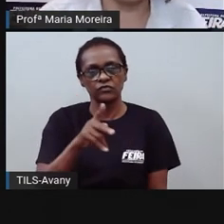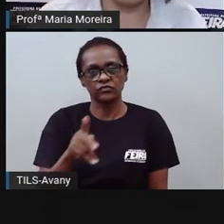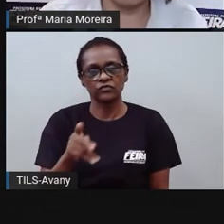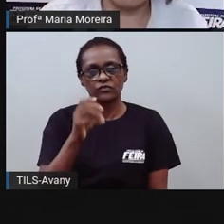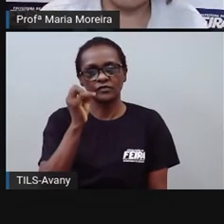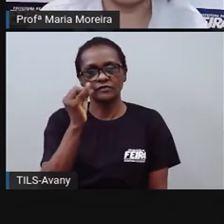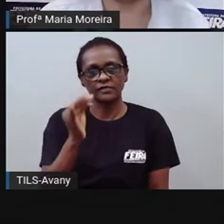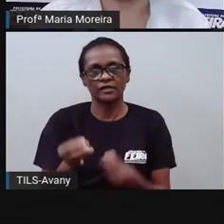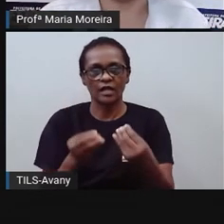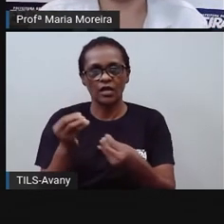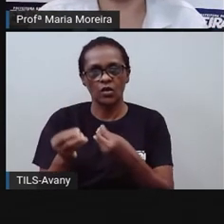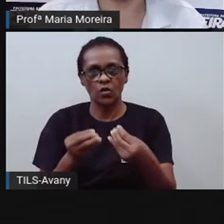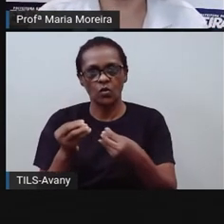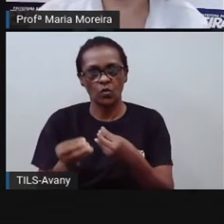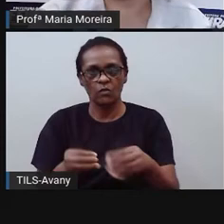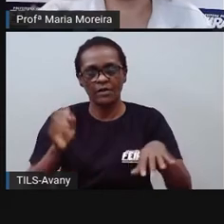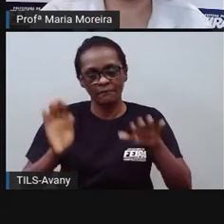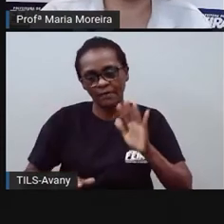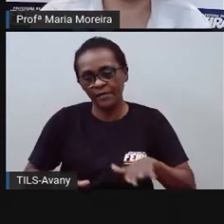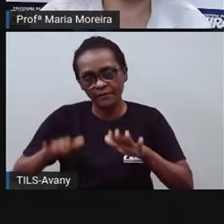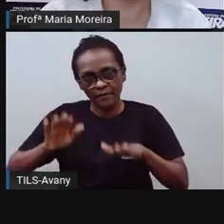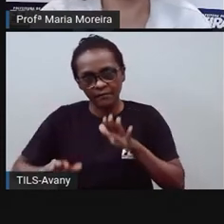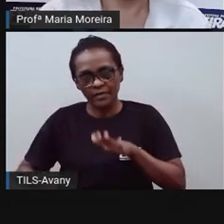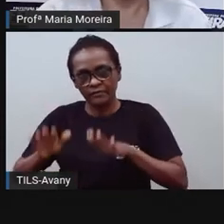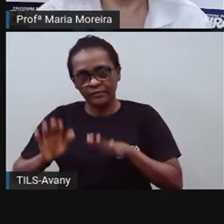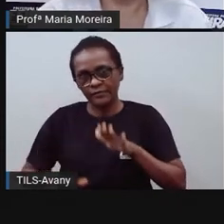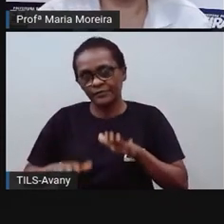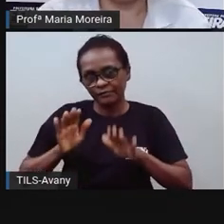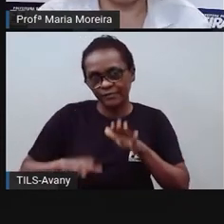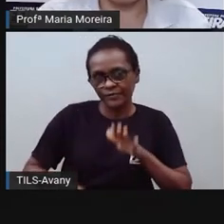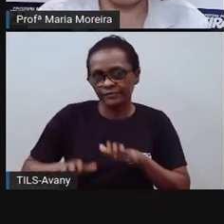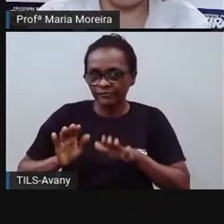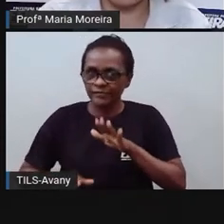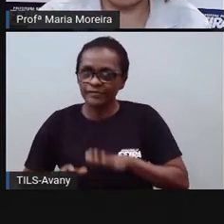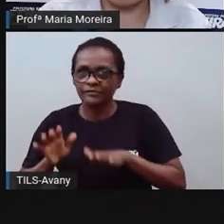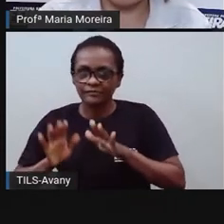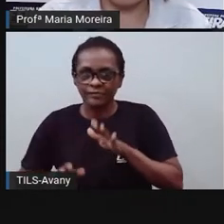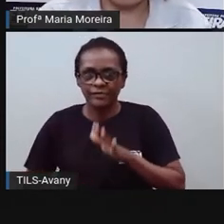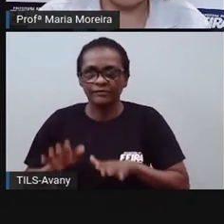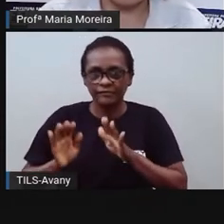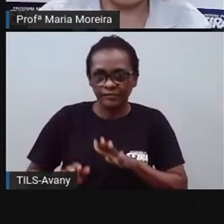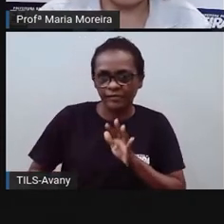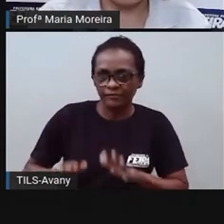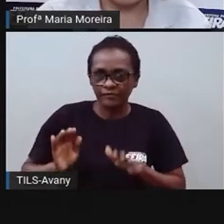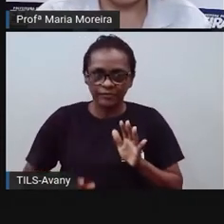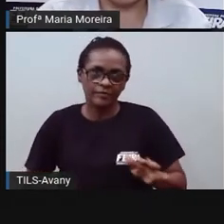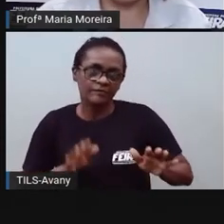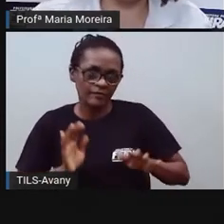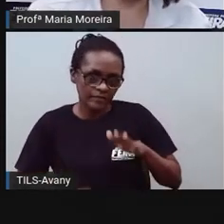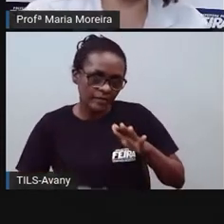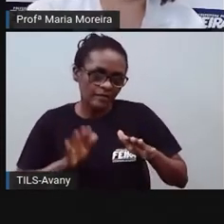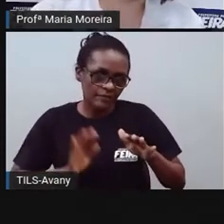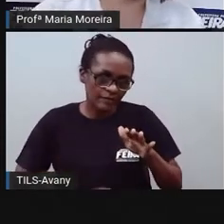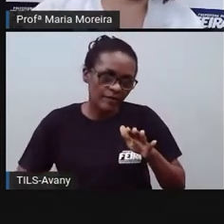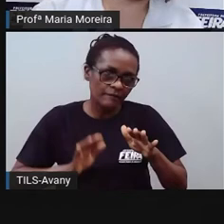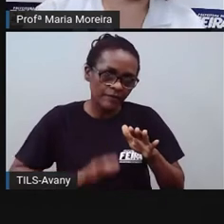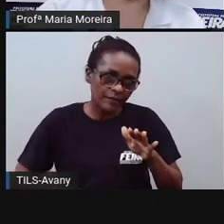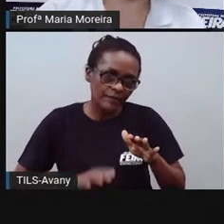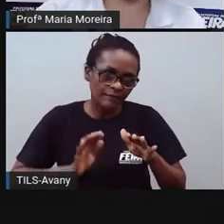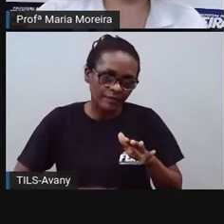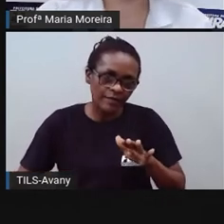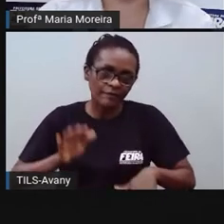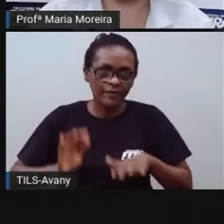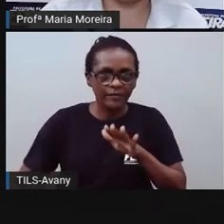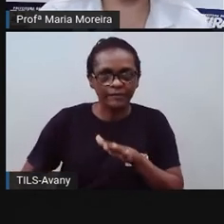tambor de crioula. Não, não sei nem do que se trata. Isso aí que a Pró traz é para mostrar o seguinte, né? Que nós aqui na